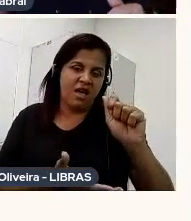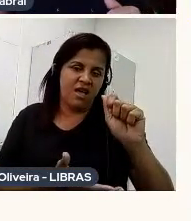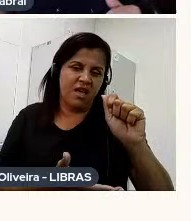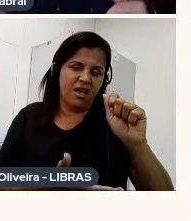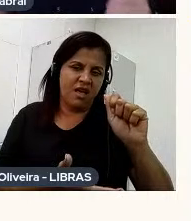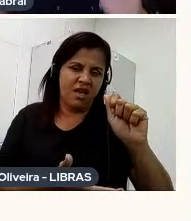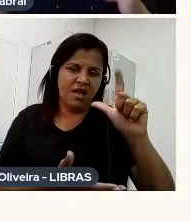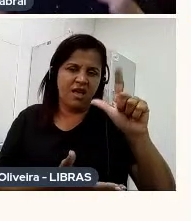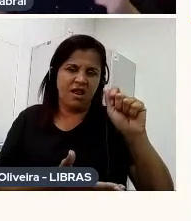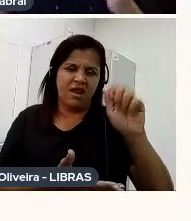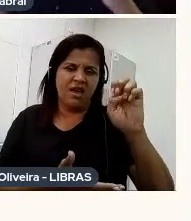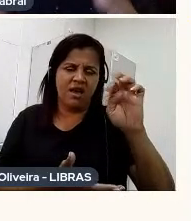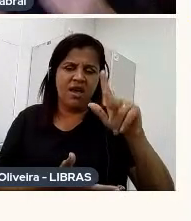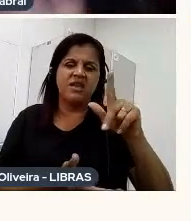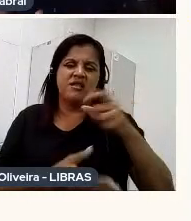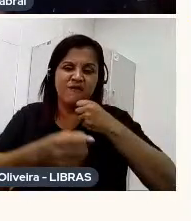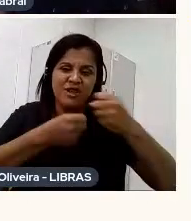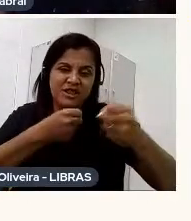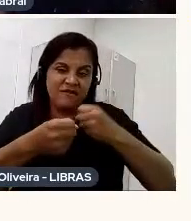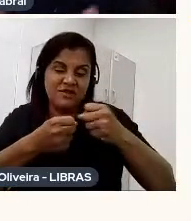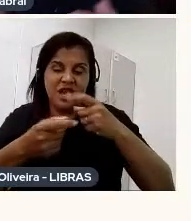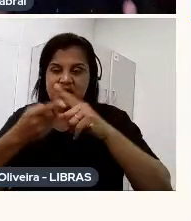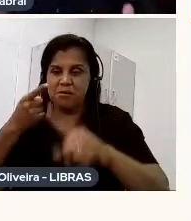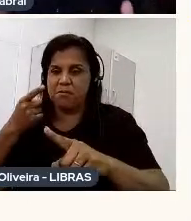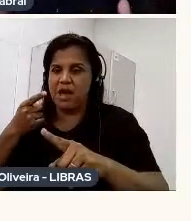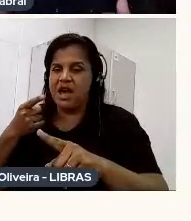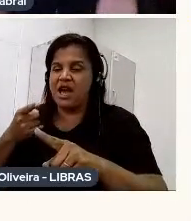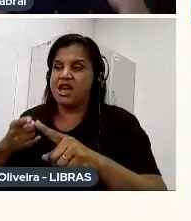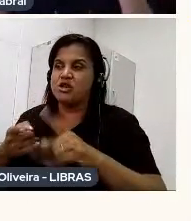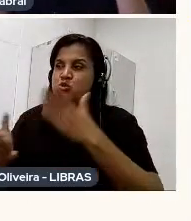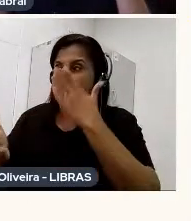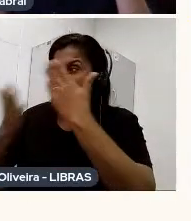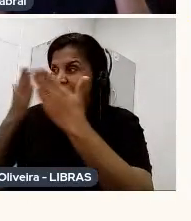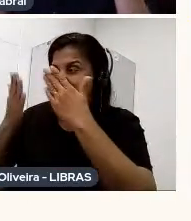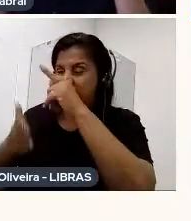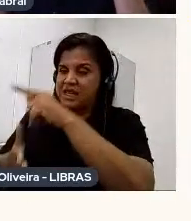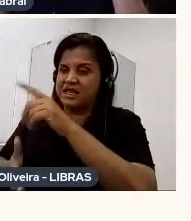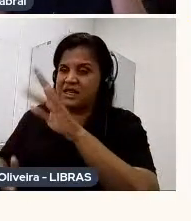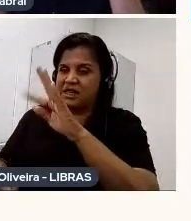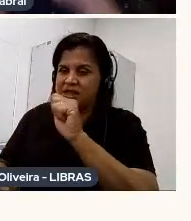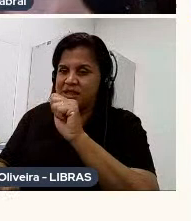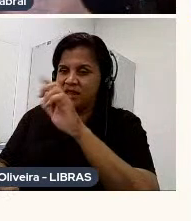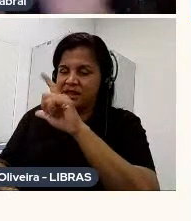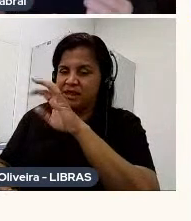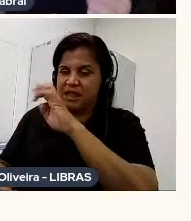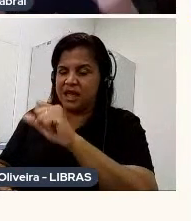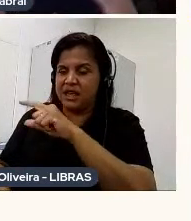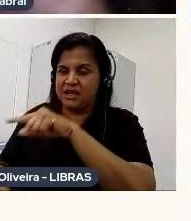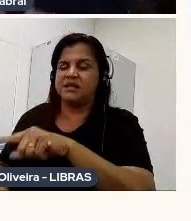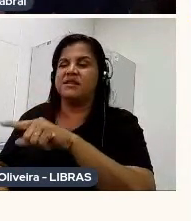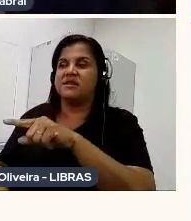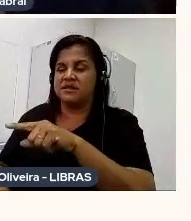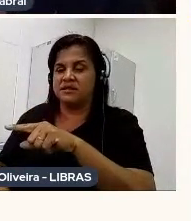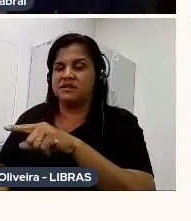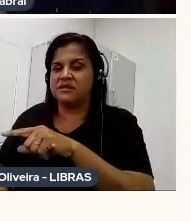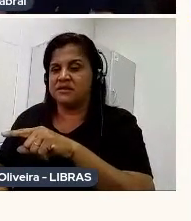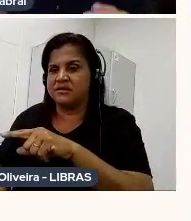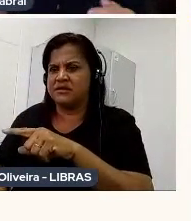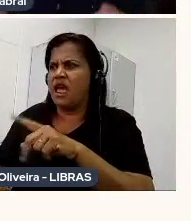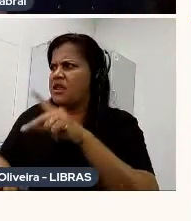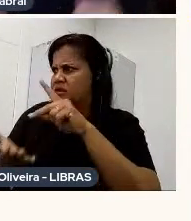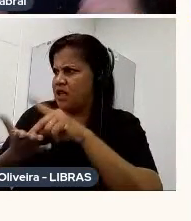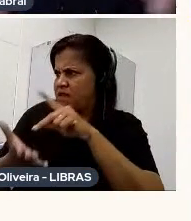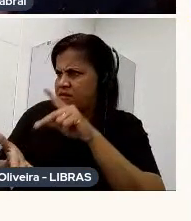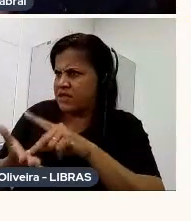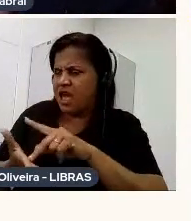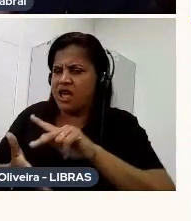entrevistada, mas o psicanalista, que é o Thales Absaber, será que é real ou será que é um personagem fictício,